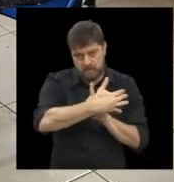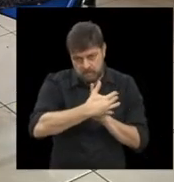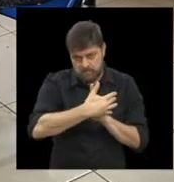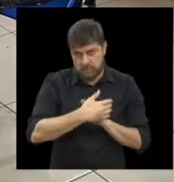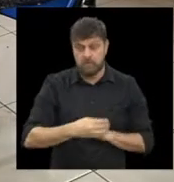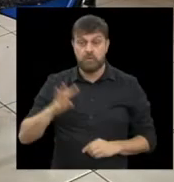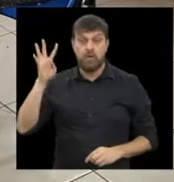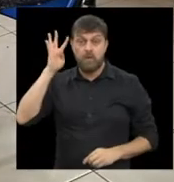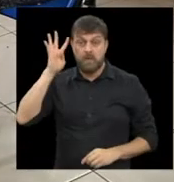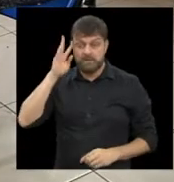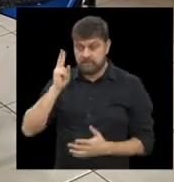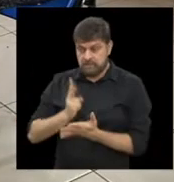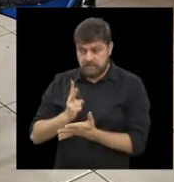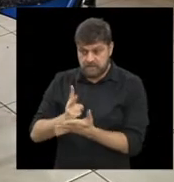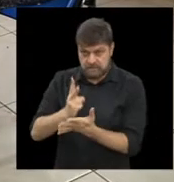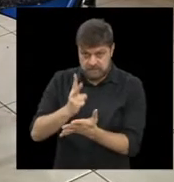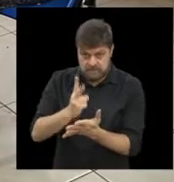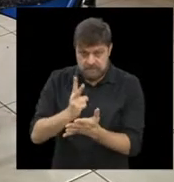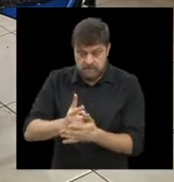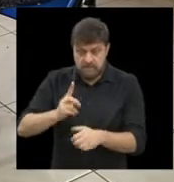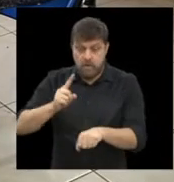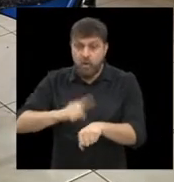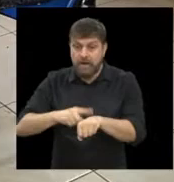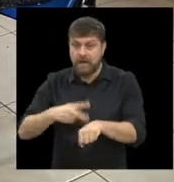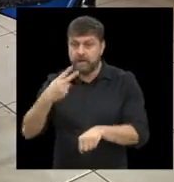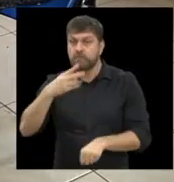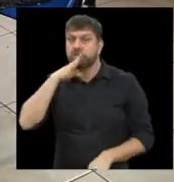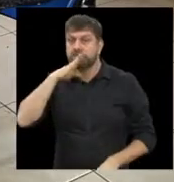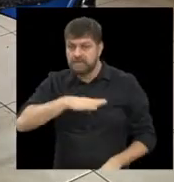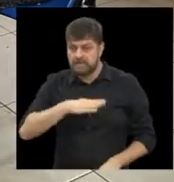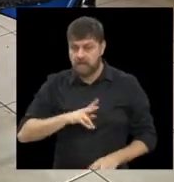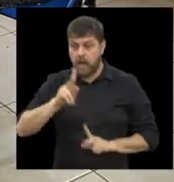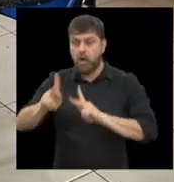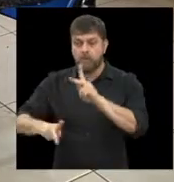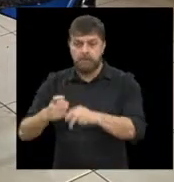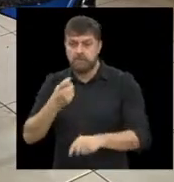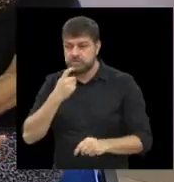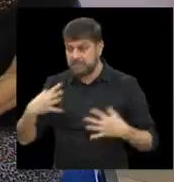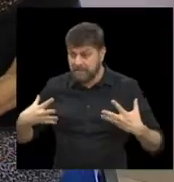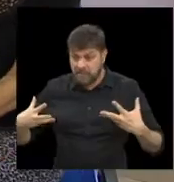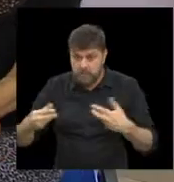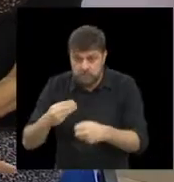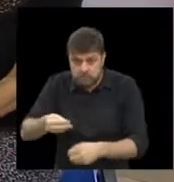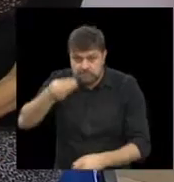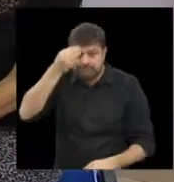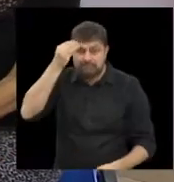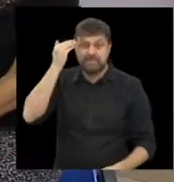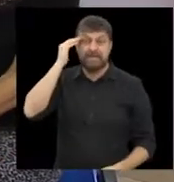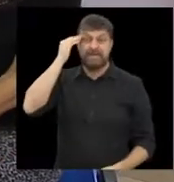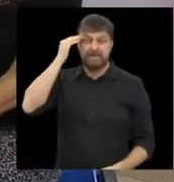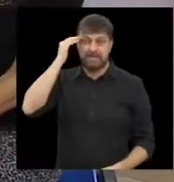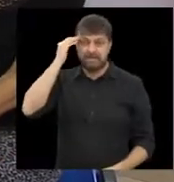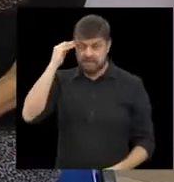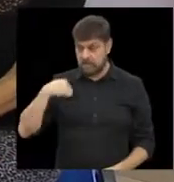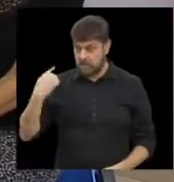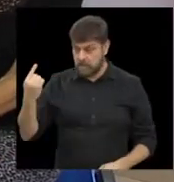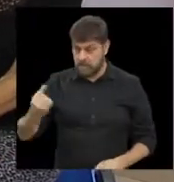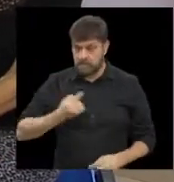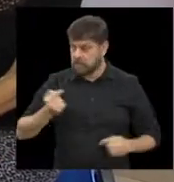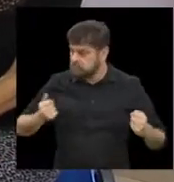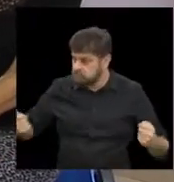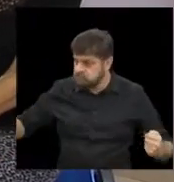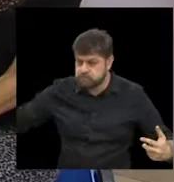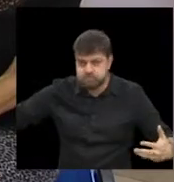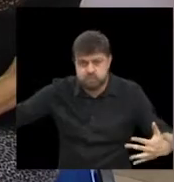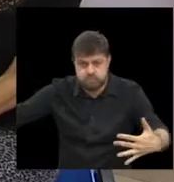às duas horas, é bom que toda a população que está nos ouvindo possa saber. Nós acolhemos todo mundo que vier pela primeira